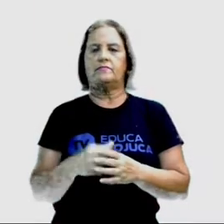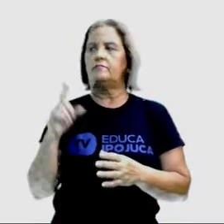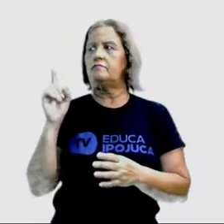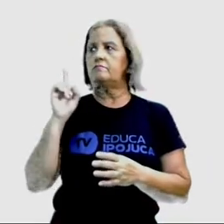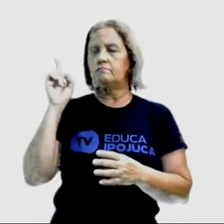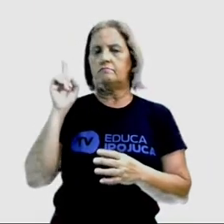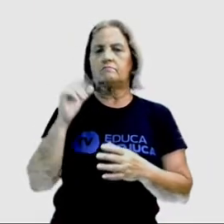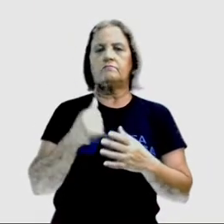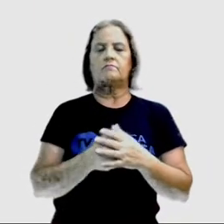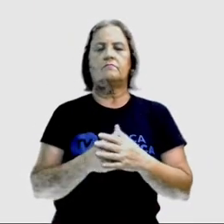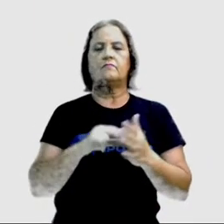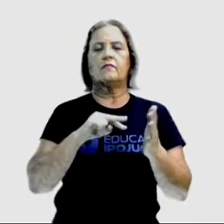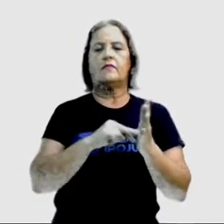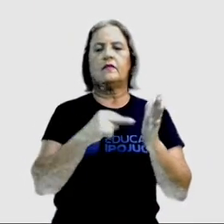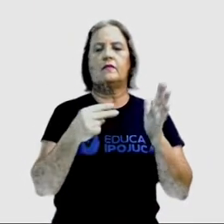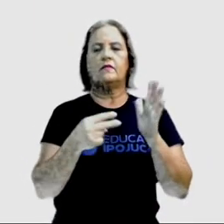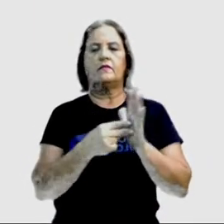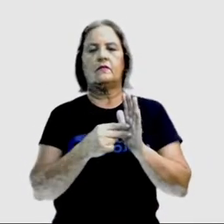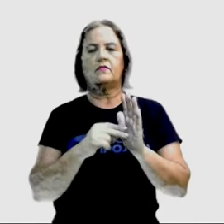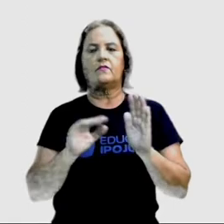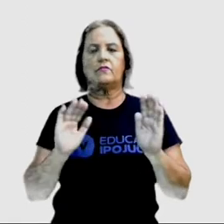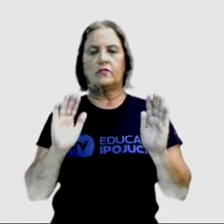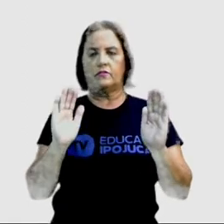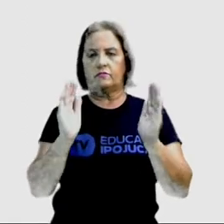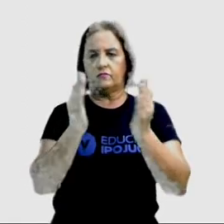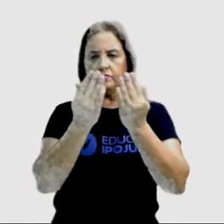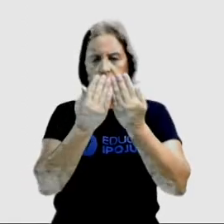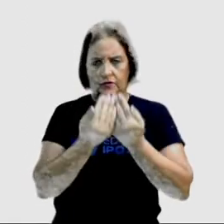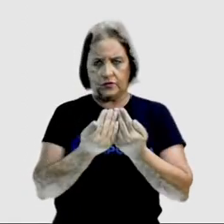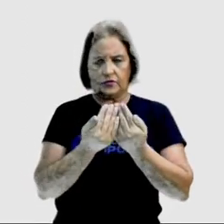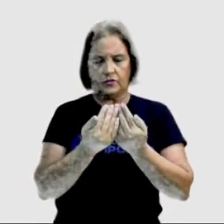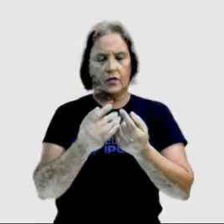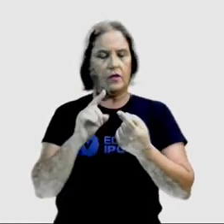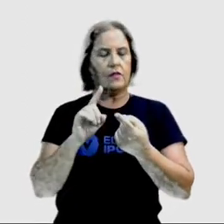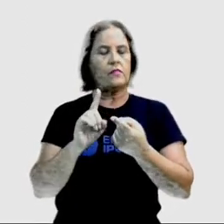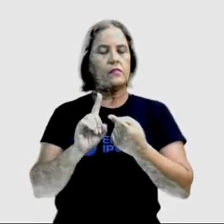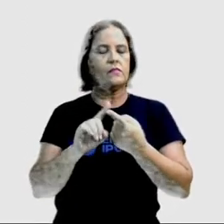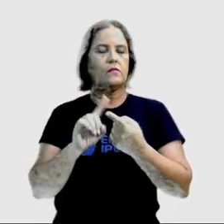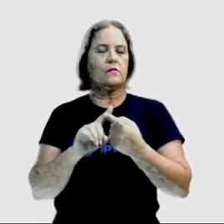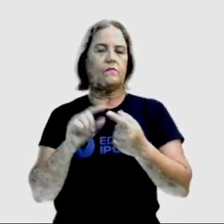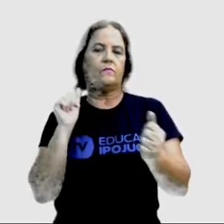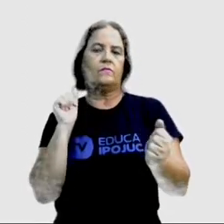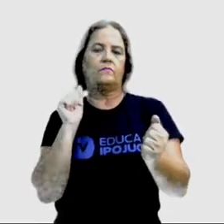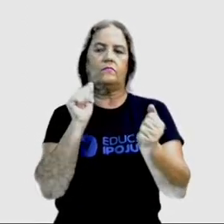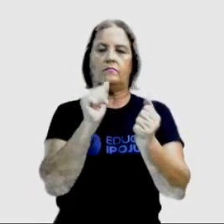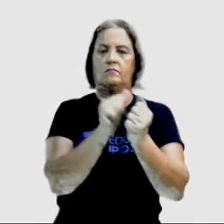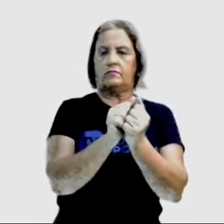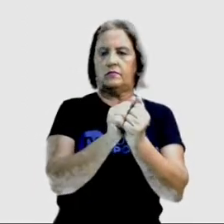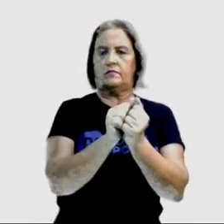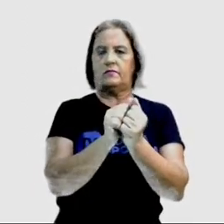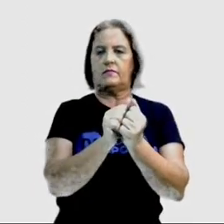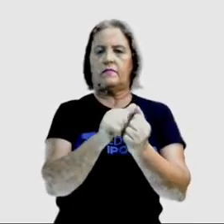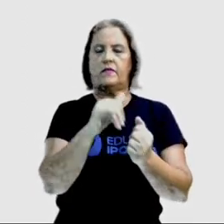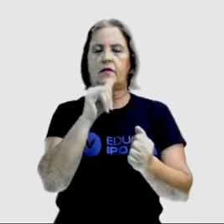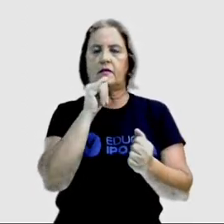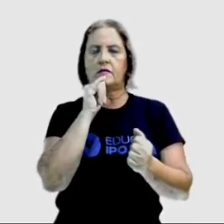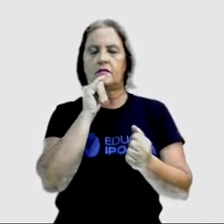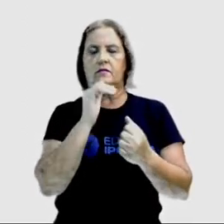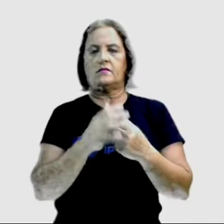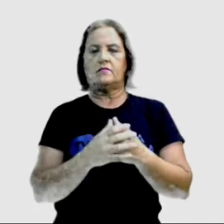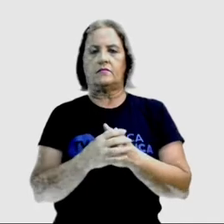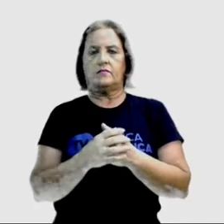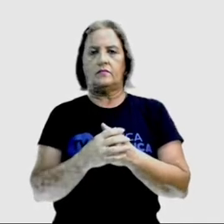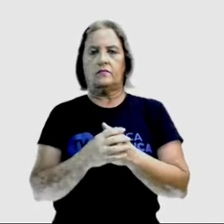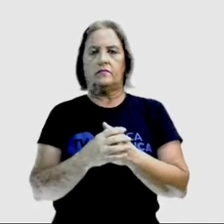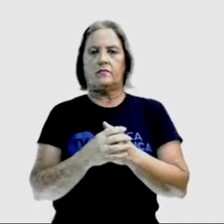Close pode significar fechar e também perto. Olha o exemplo aqui. Adam Levin was very close